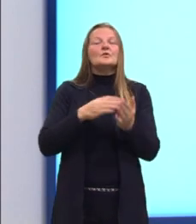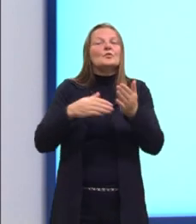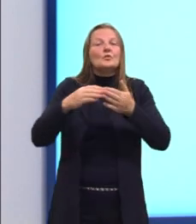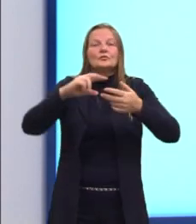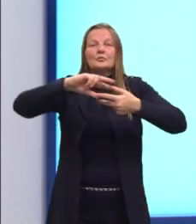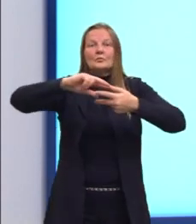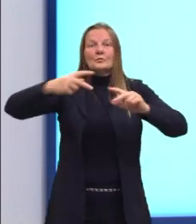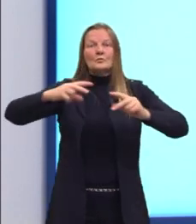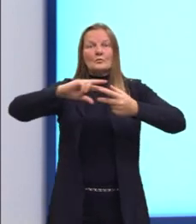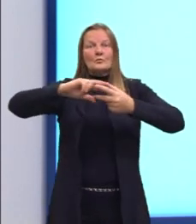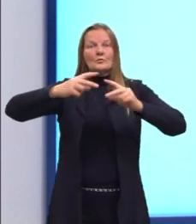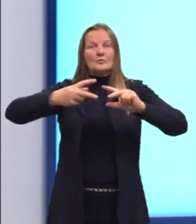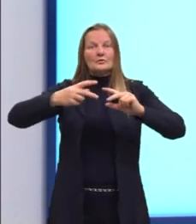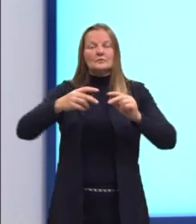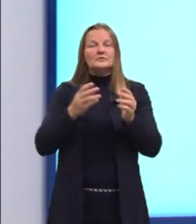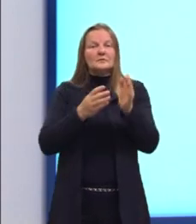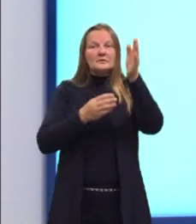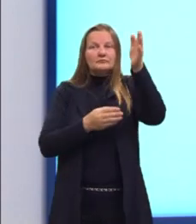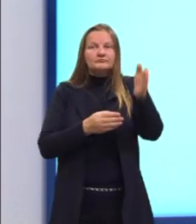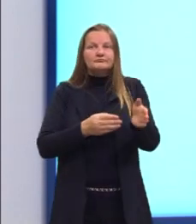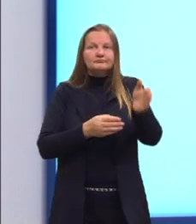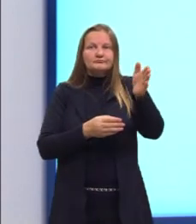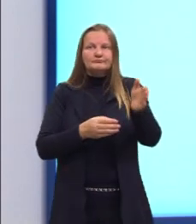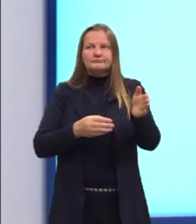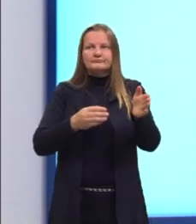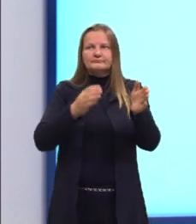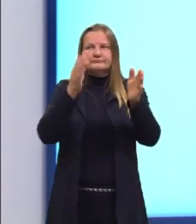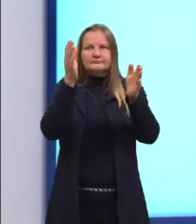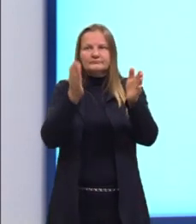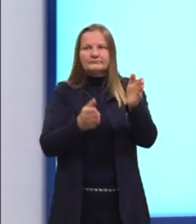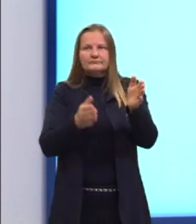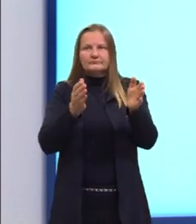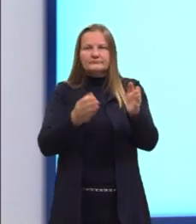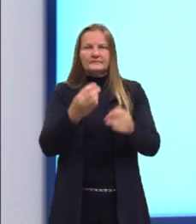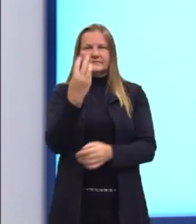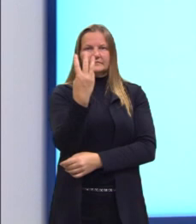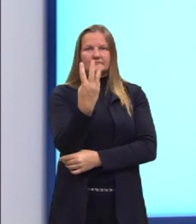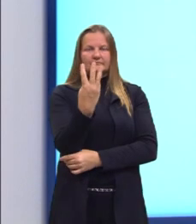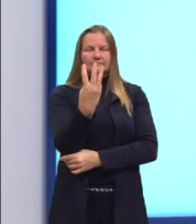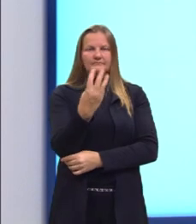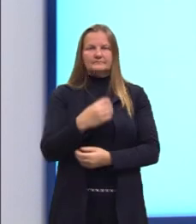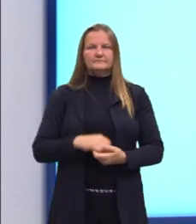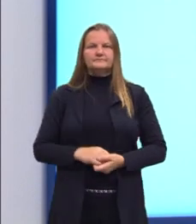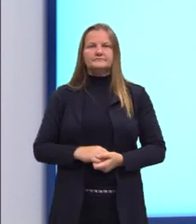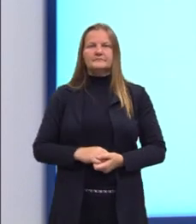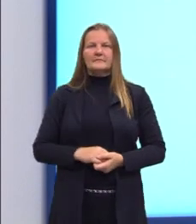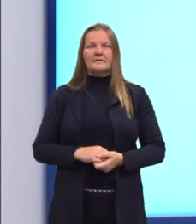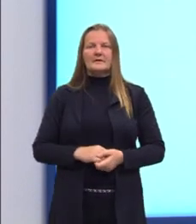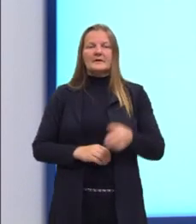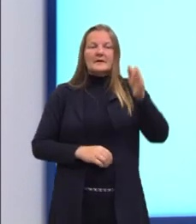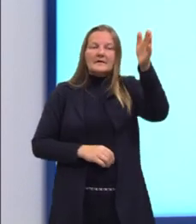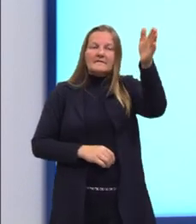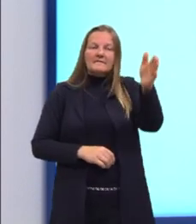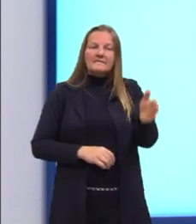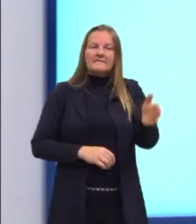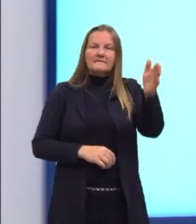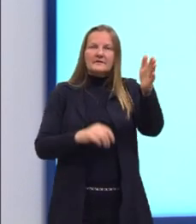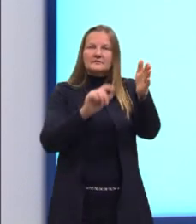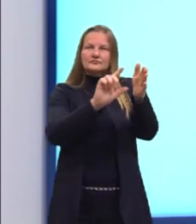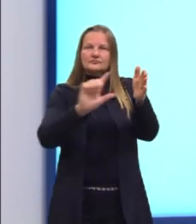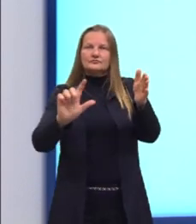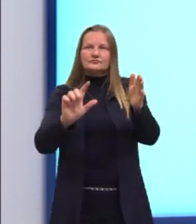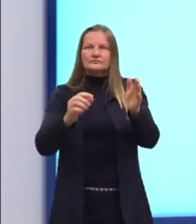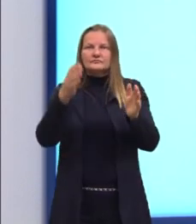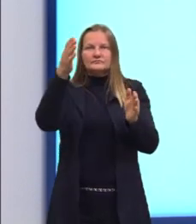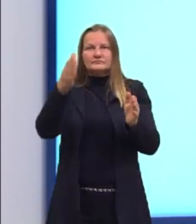representando os seus ladinhos. Então, nós temos aqui três figuras. As faces laterais, então, sempre